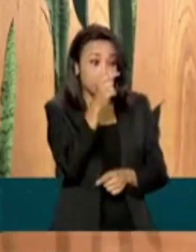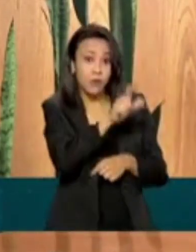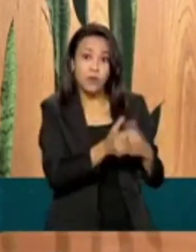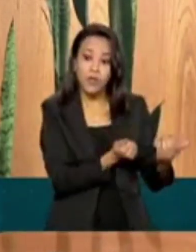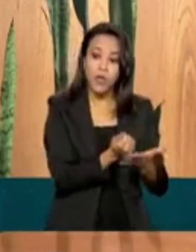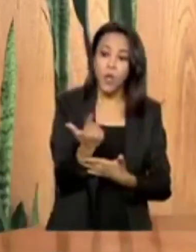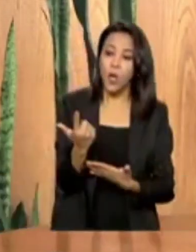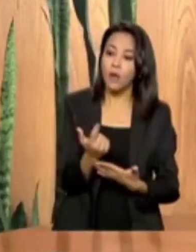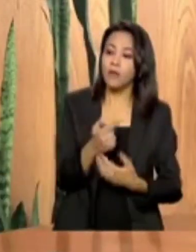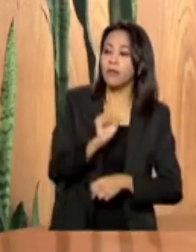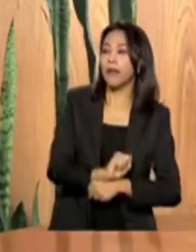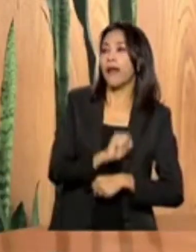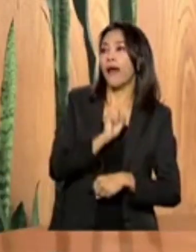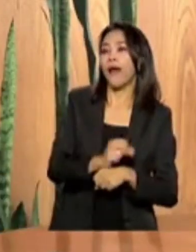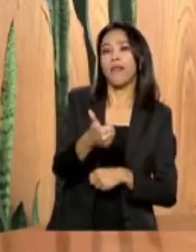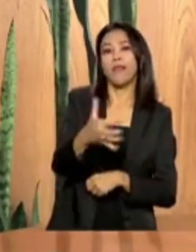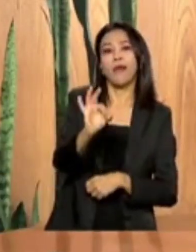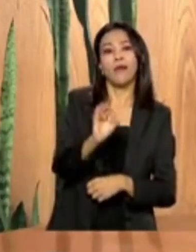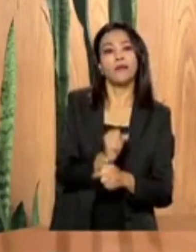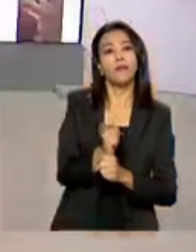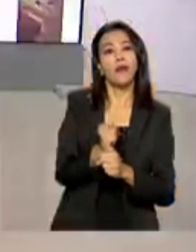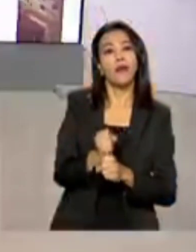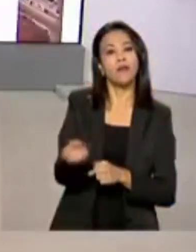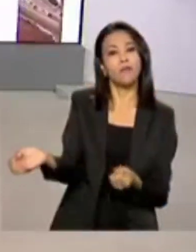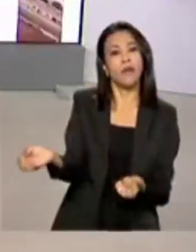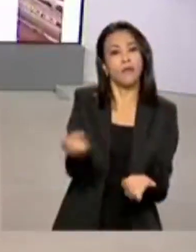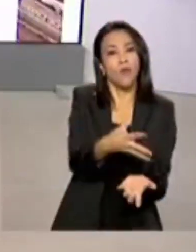ficar esperando 10 anos para um produto novo entrar.